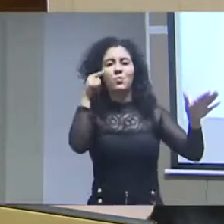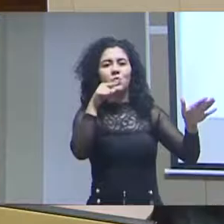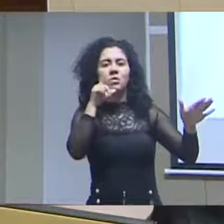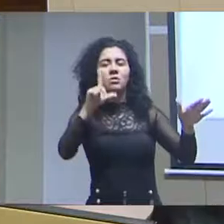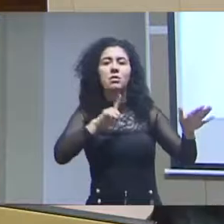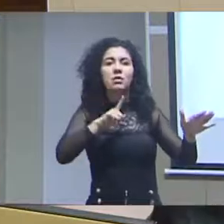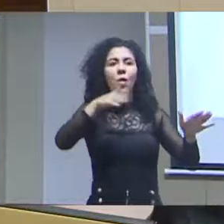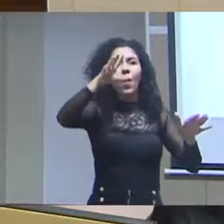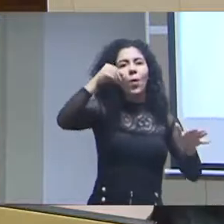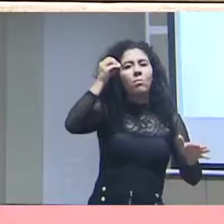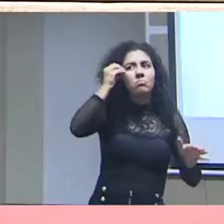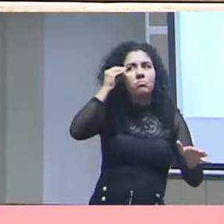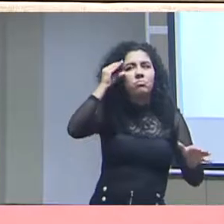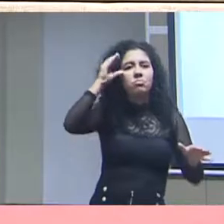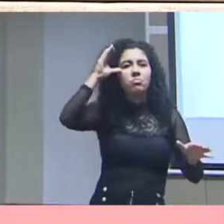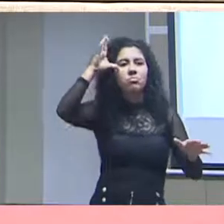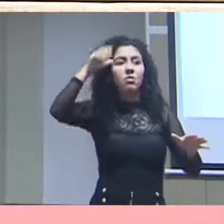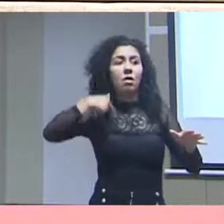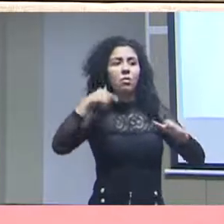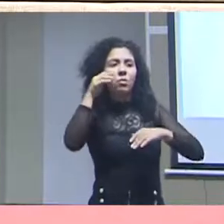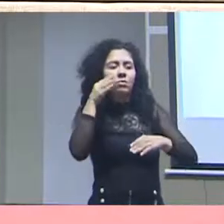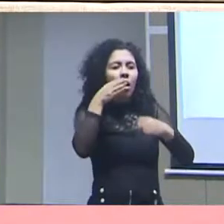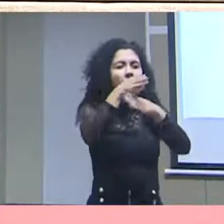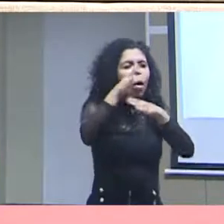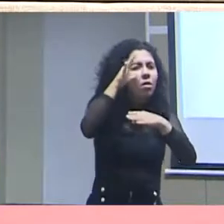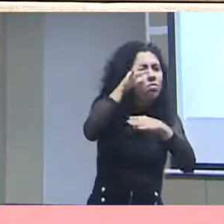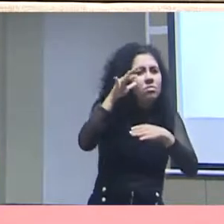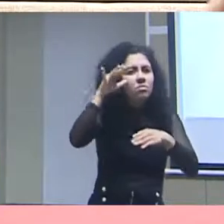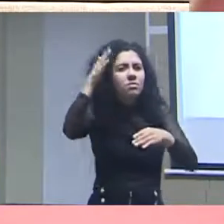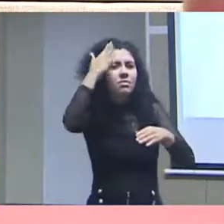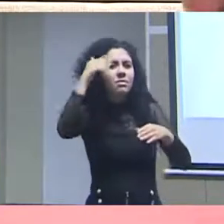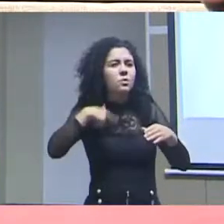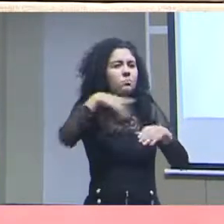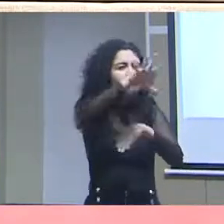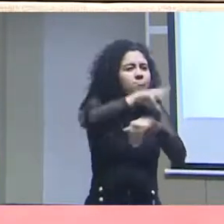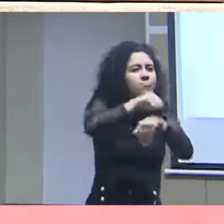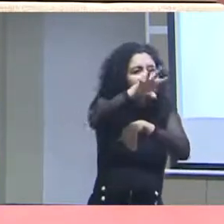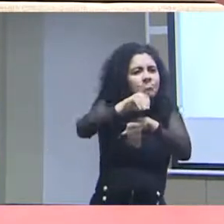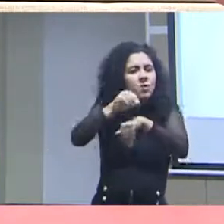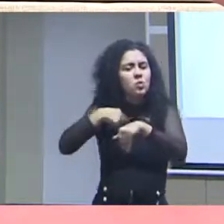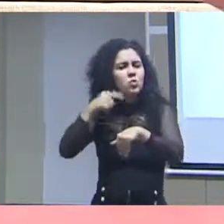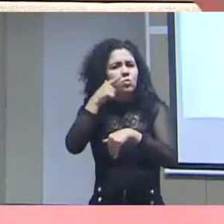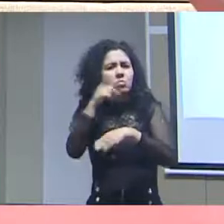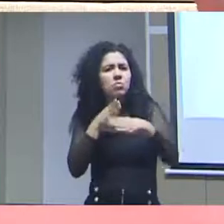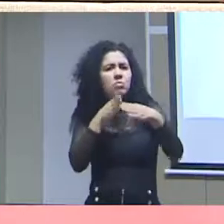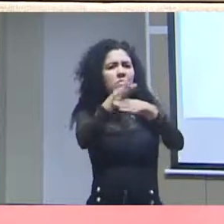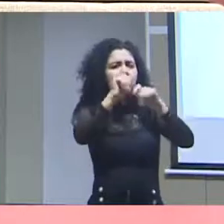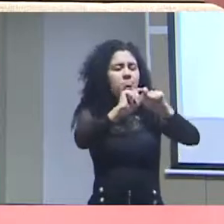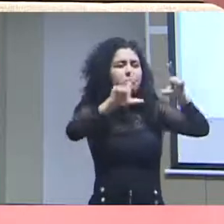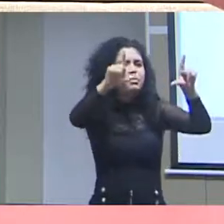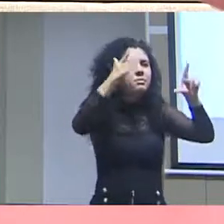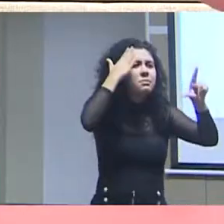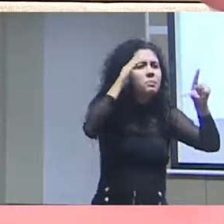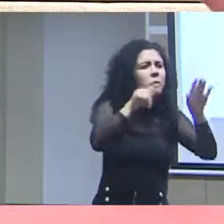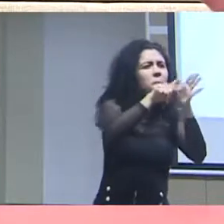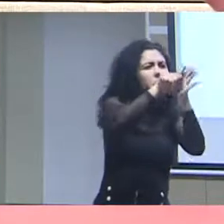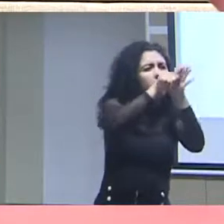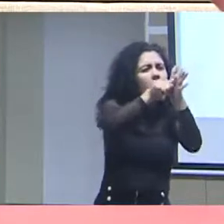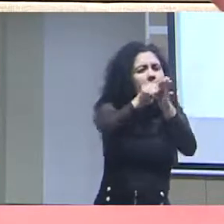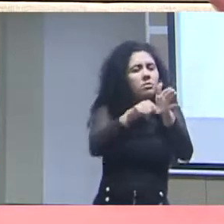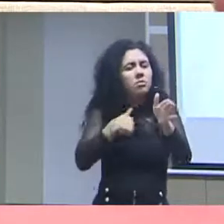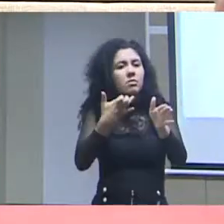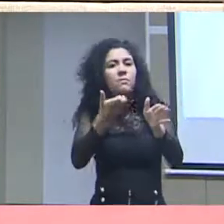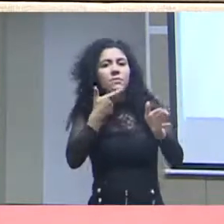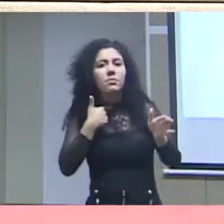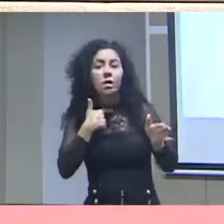conhecimento sobre o dado, para que eu possa saber se ele vai me levar no lugar que eu quero chegar, se ele é adequado para me levar ao lugar